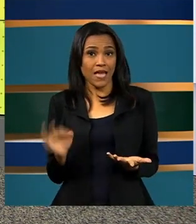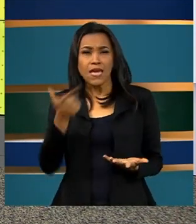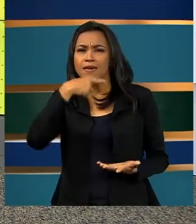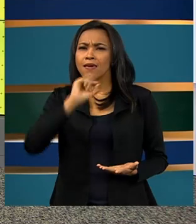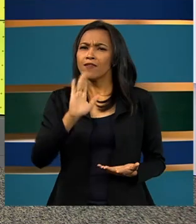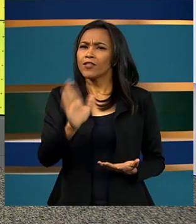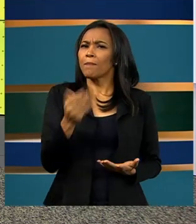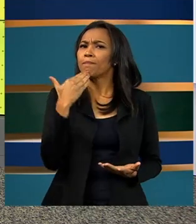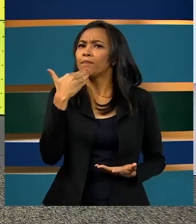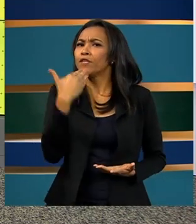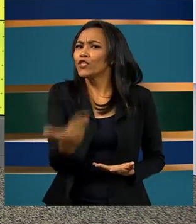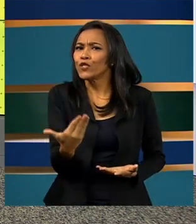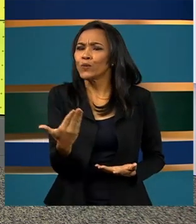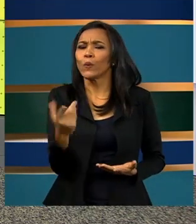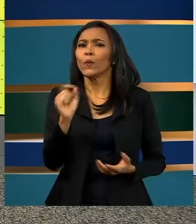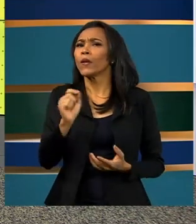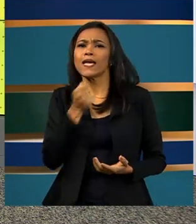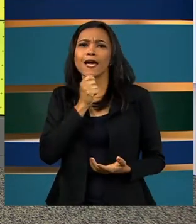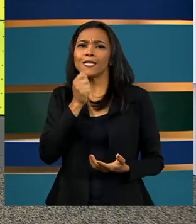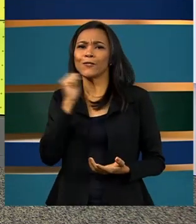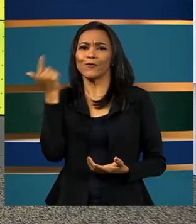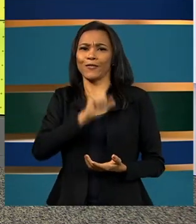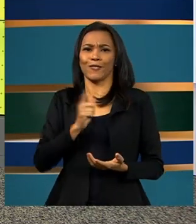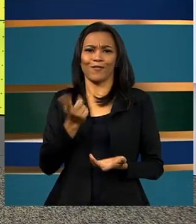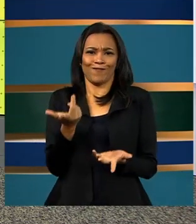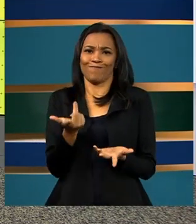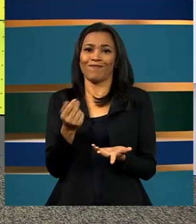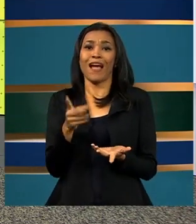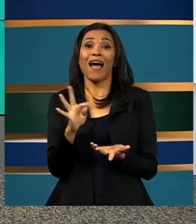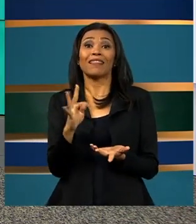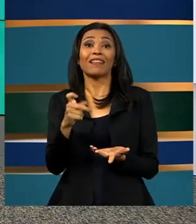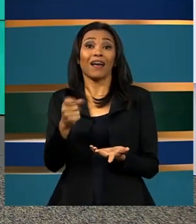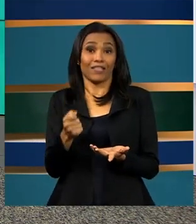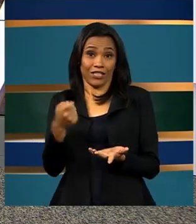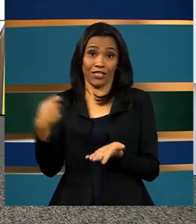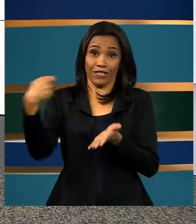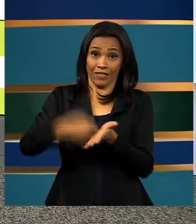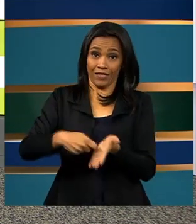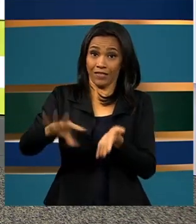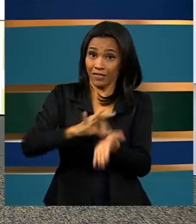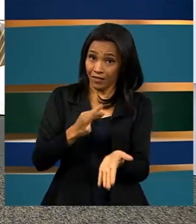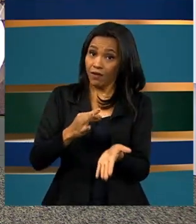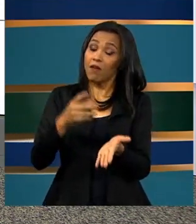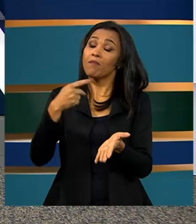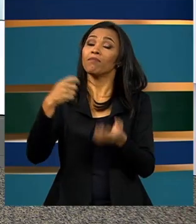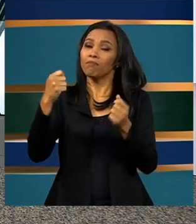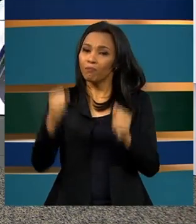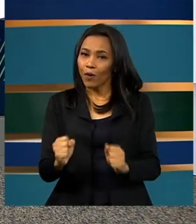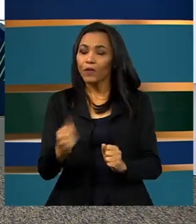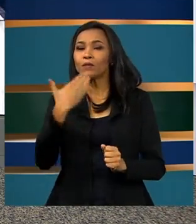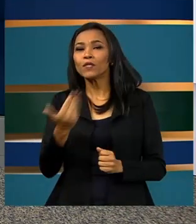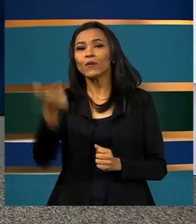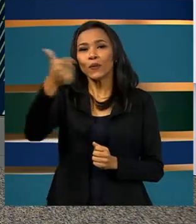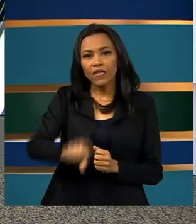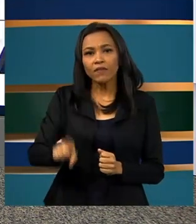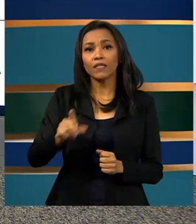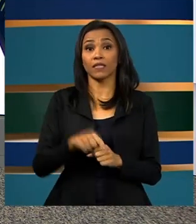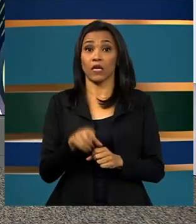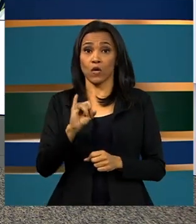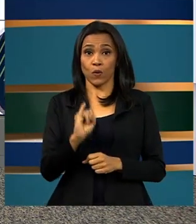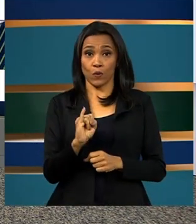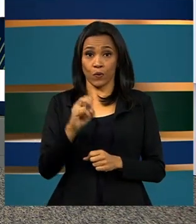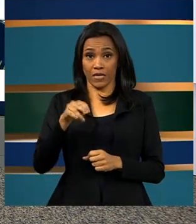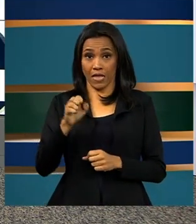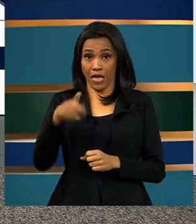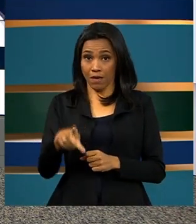quem solicitou e não conseguiu a isenção da taxa de inscrição do Enem vai ter uma segunda chance. O Inep vai receber até